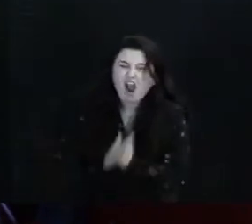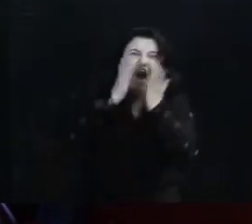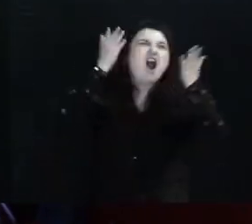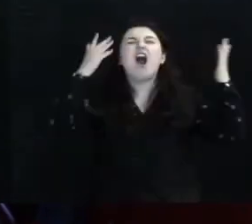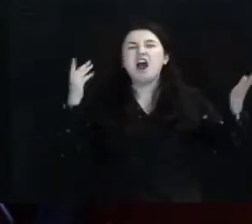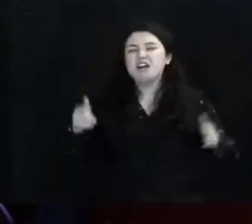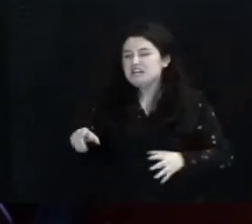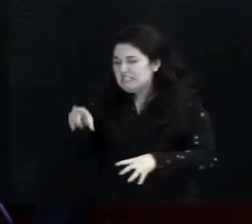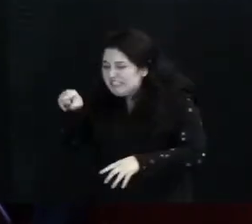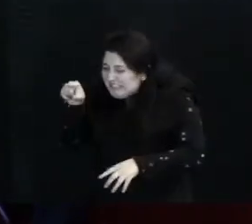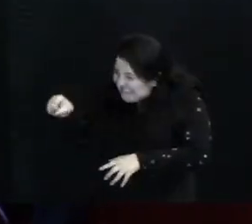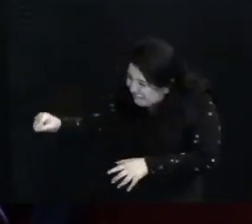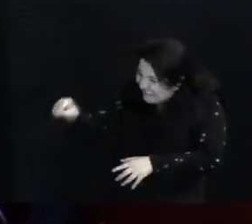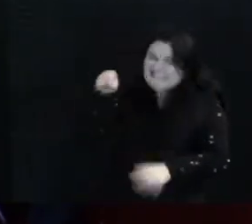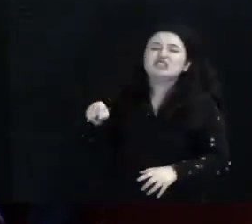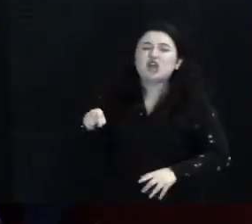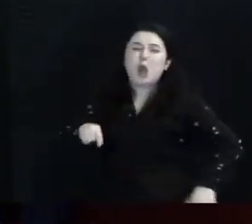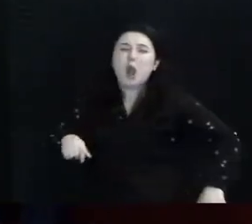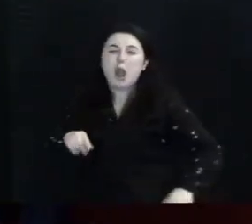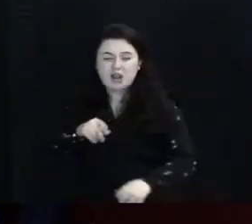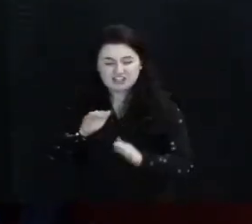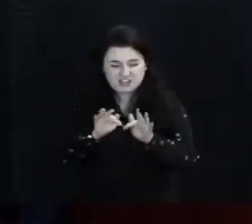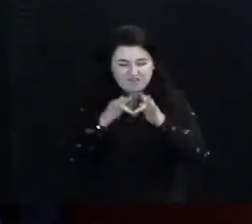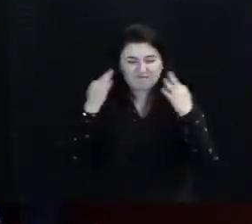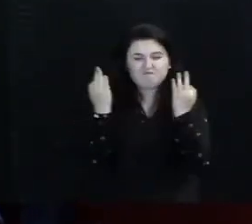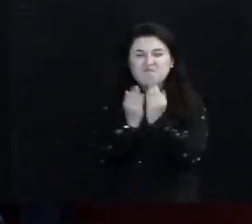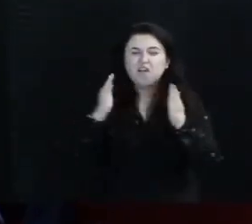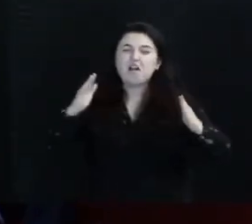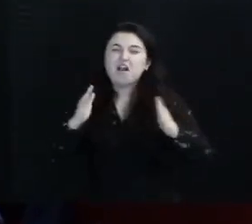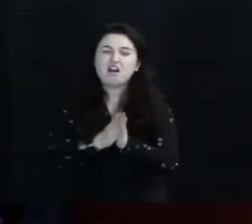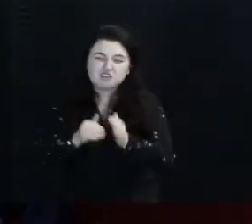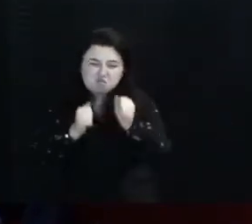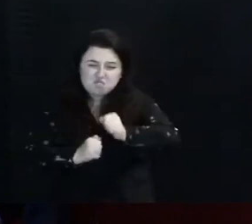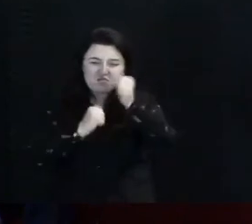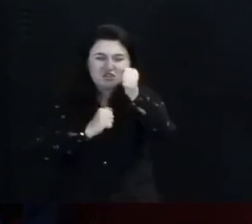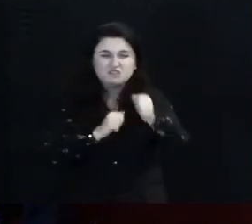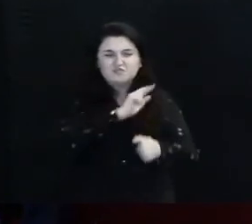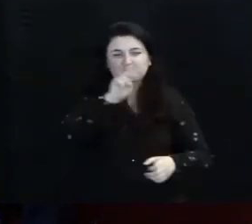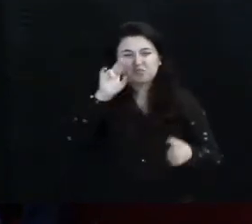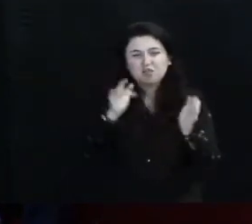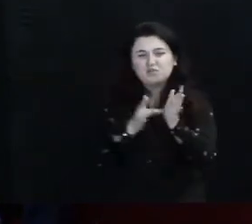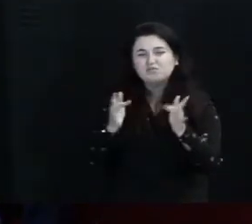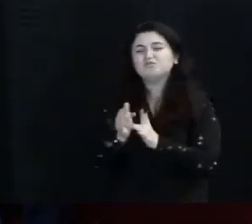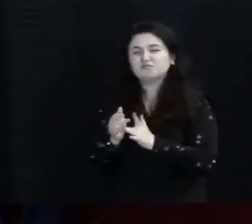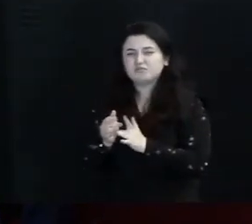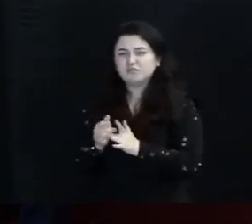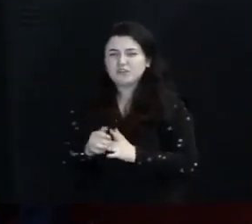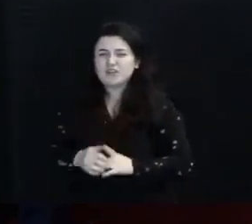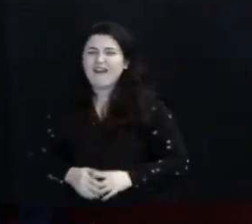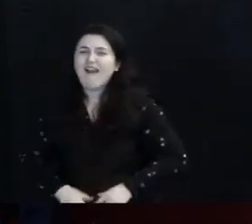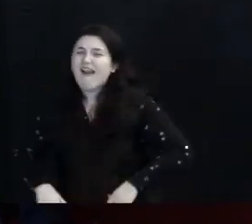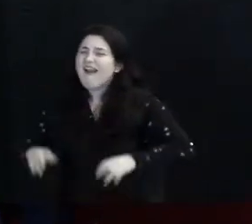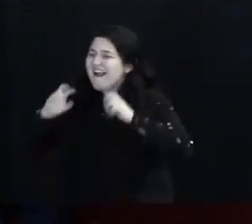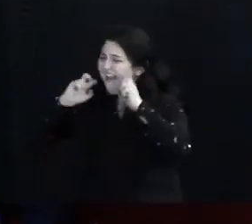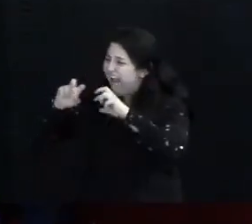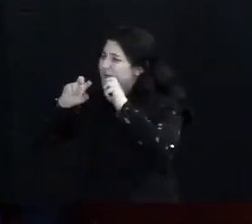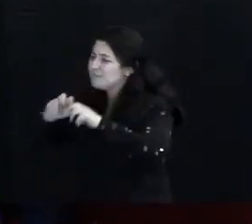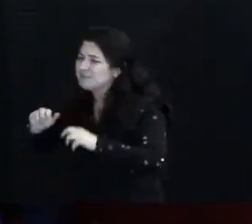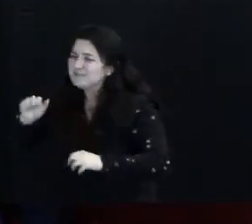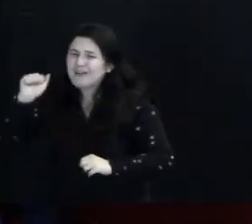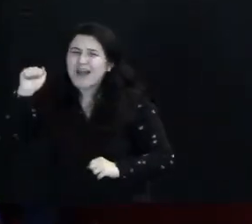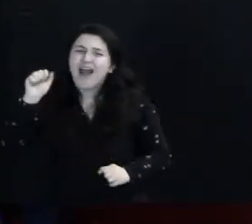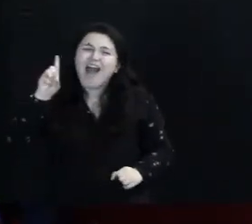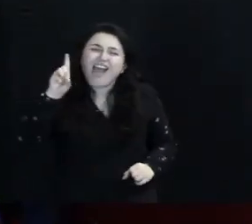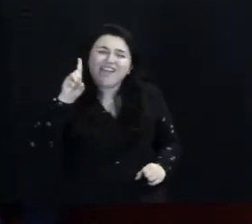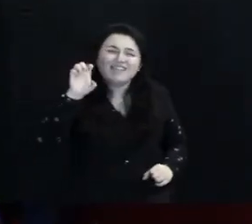essa casa, essa família com o teu poder Em nome de Jesus Clamamos ainda pelo Adelino Lá em São